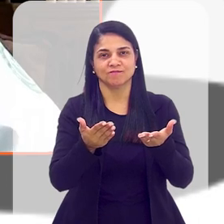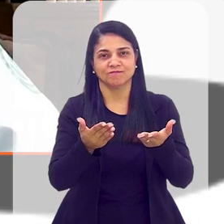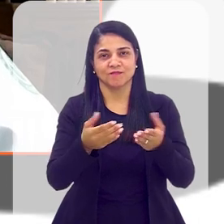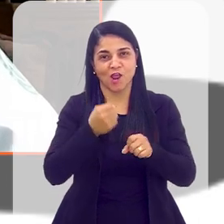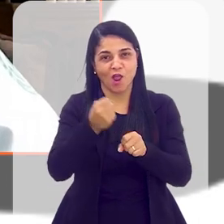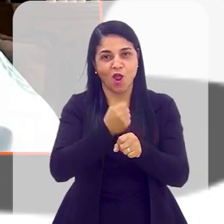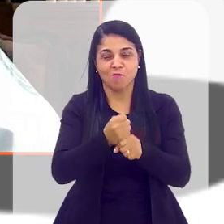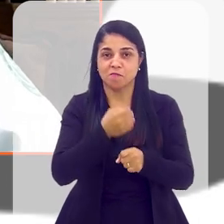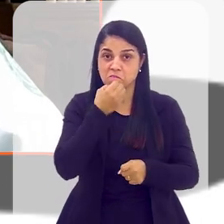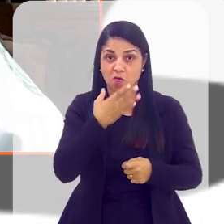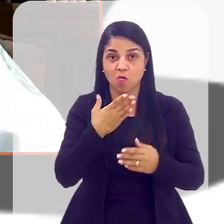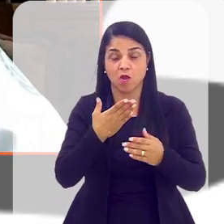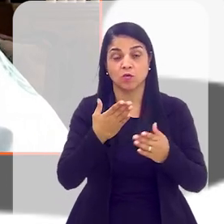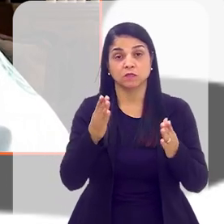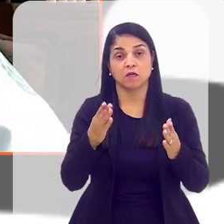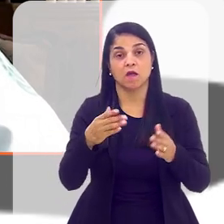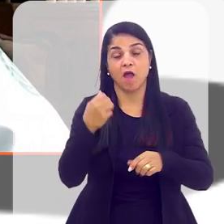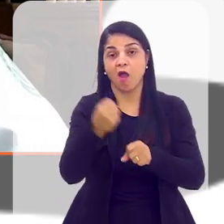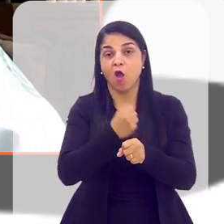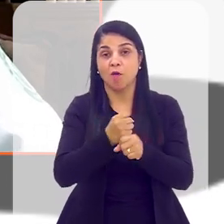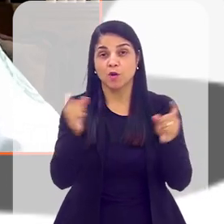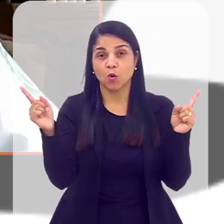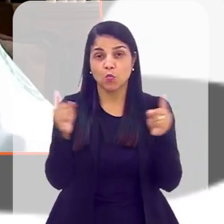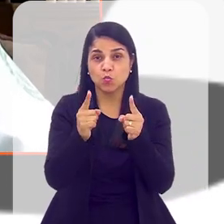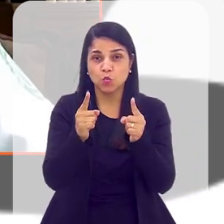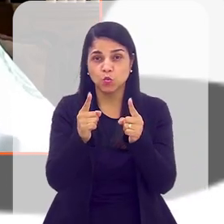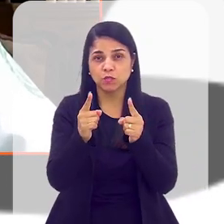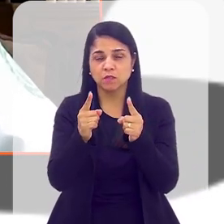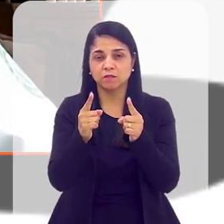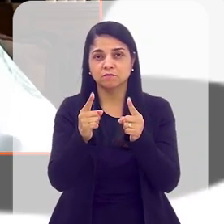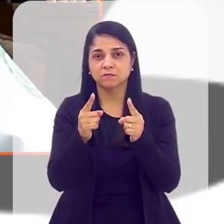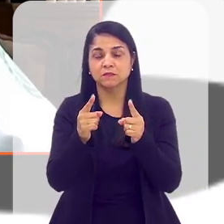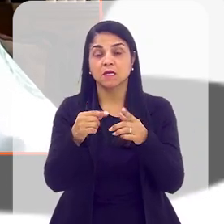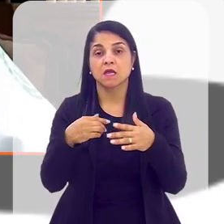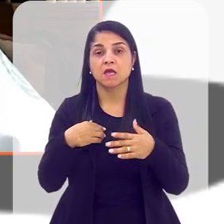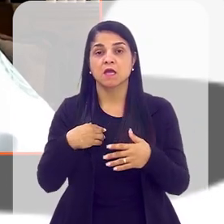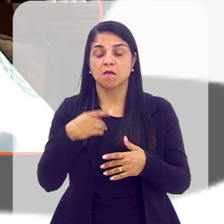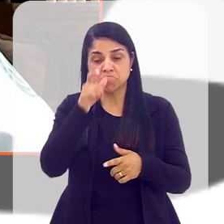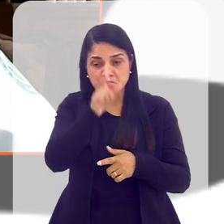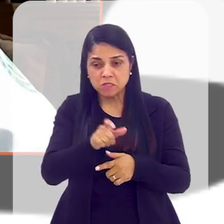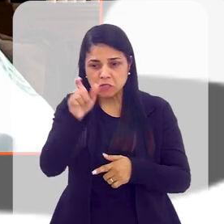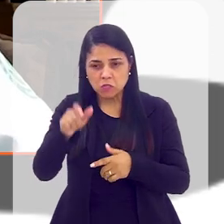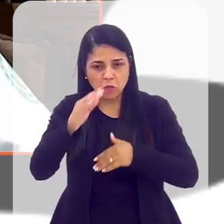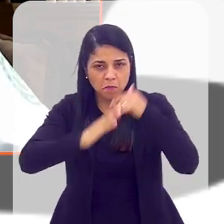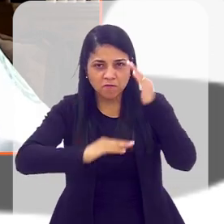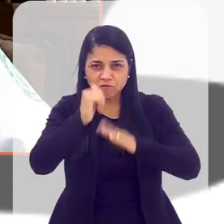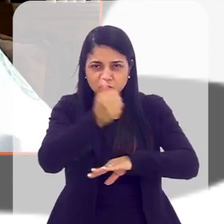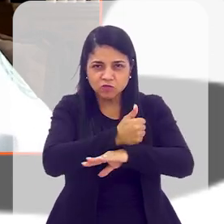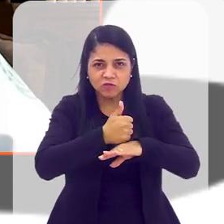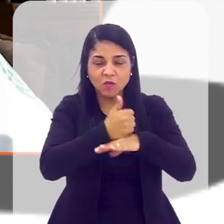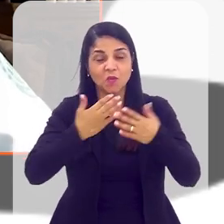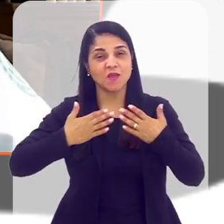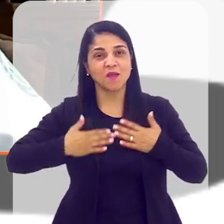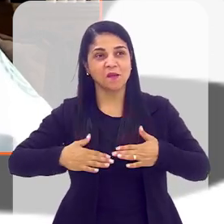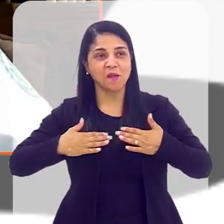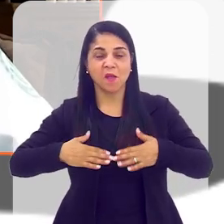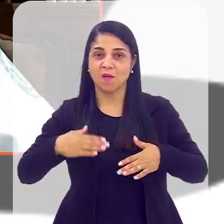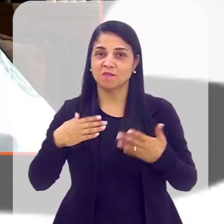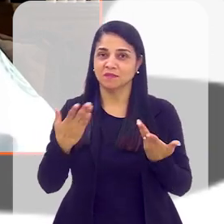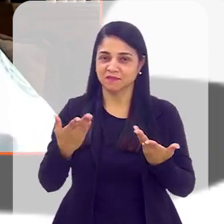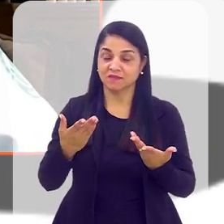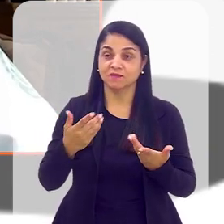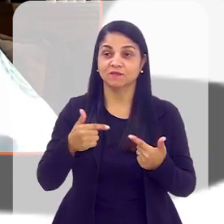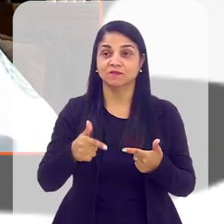a obra ande bem. Como a obra é curta, as pessoas, sabe, têm mais disponibilidade, parece, para trabalhar, mais tranquilidade.